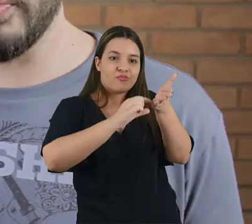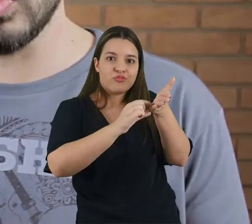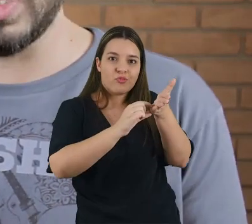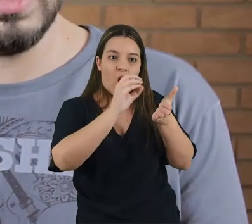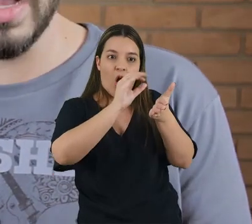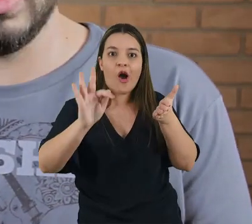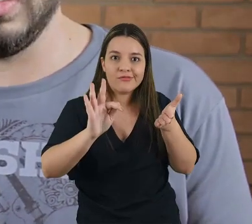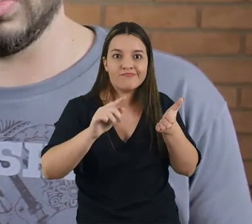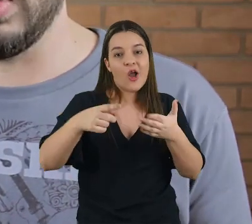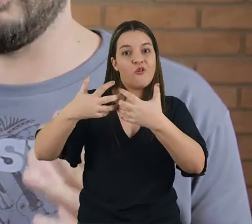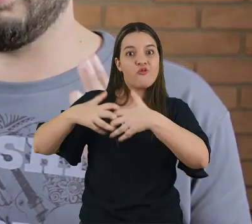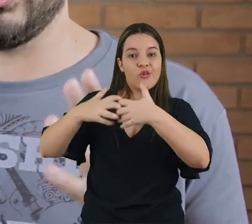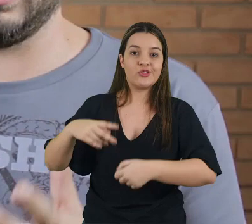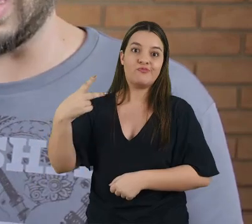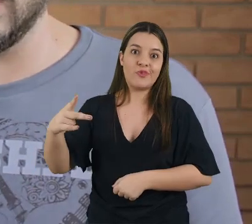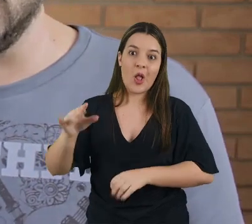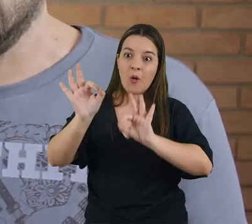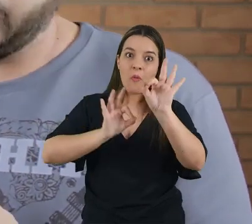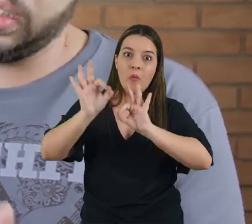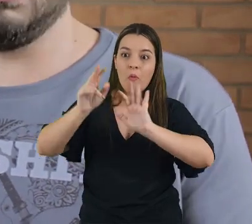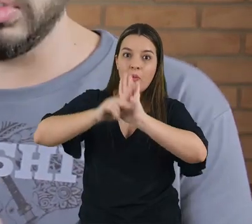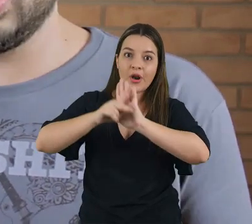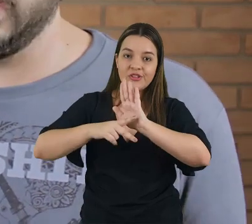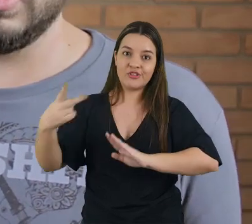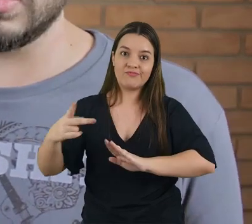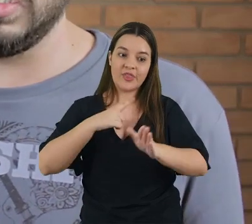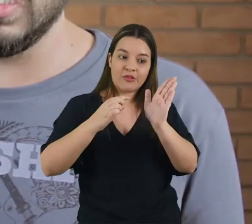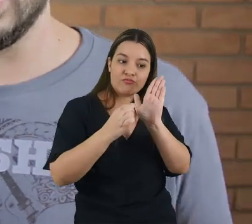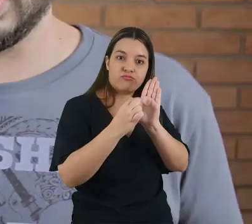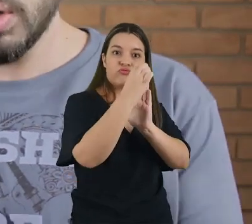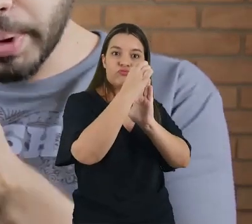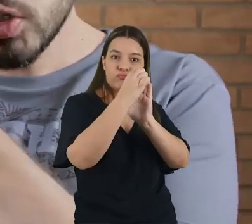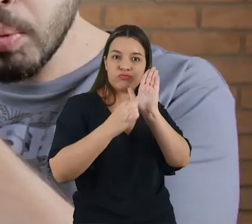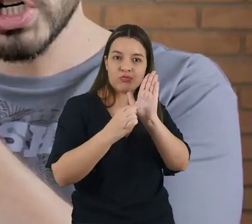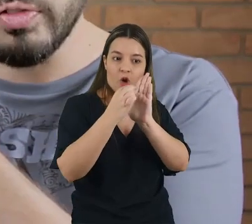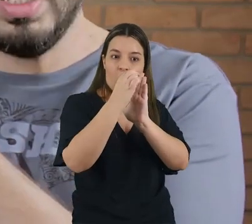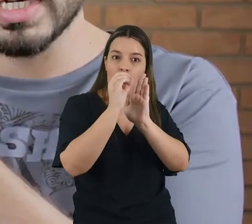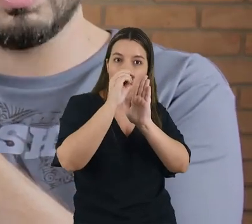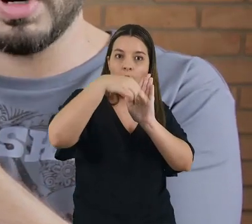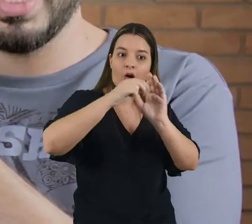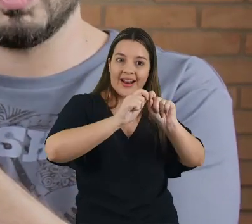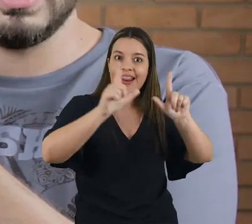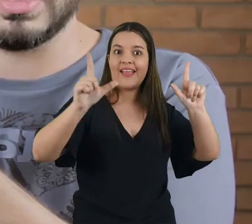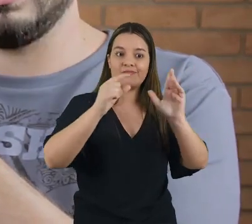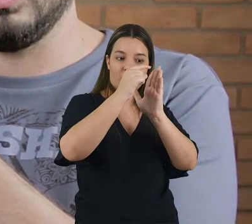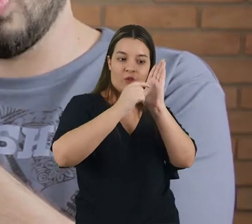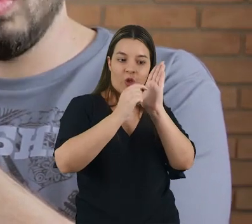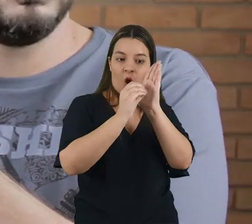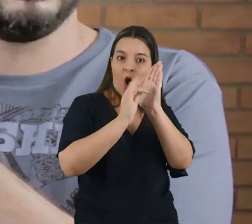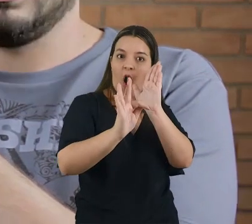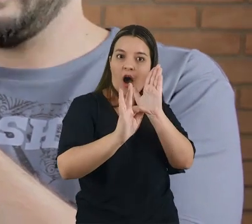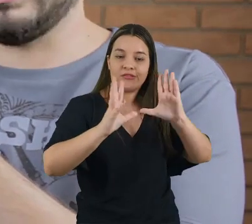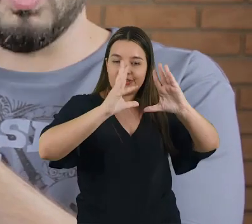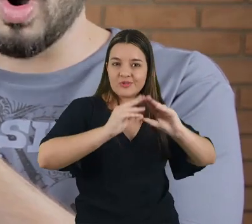tem a ver com a funcionalidade dele. Então ele foi projetado pra ter um botão de liga e desliga que tem uma aparência com uma chavinha pra cima e pra baixo pra dizer que ele está